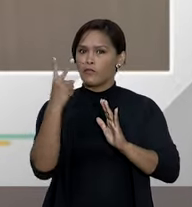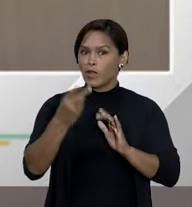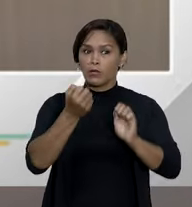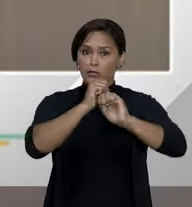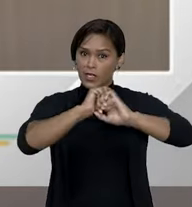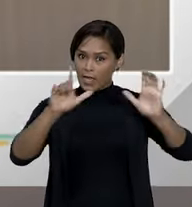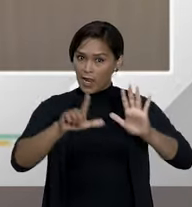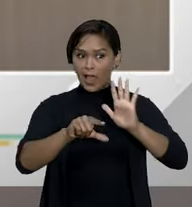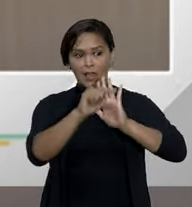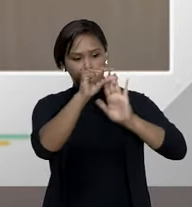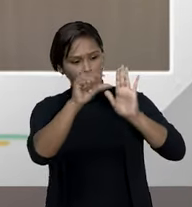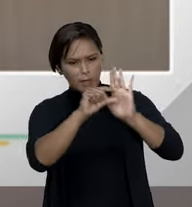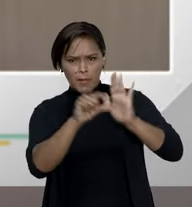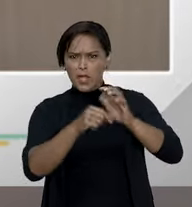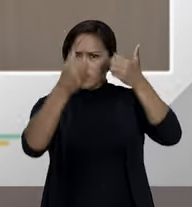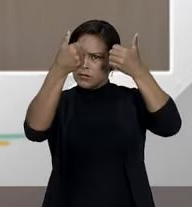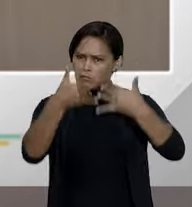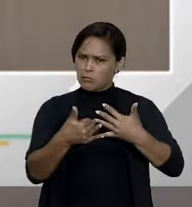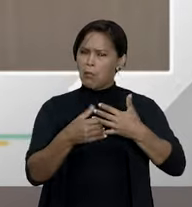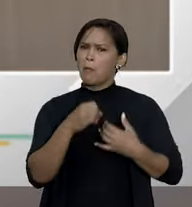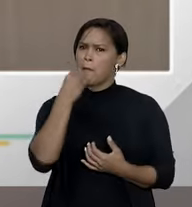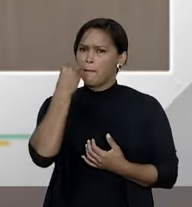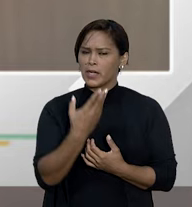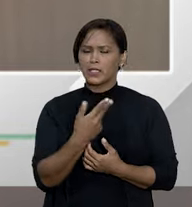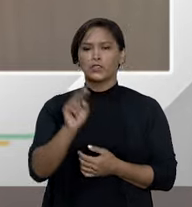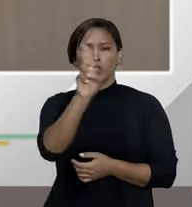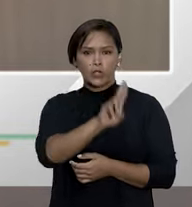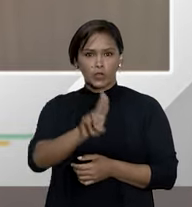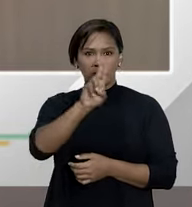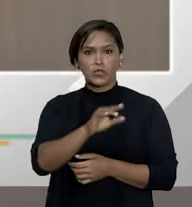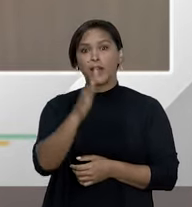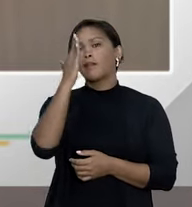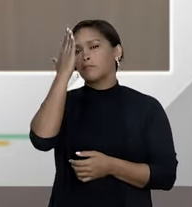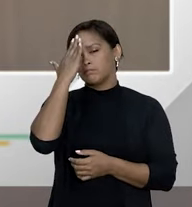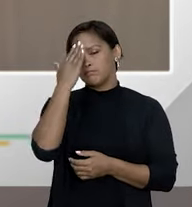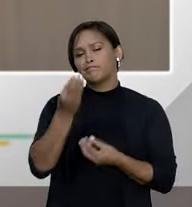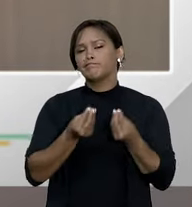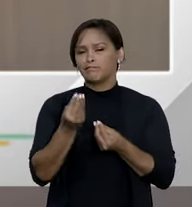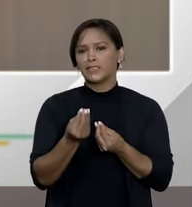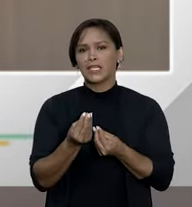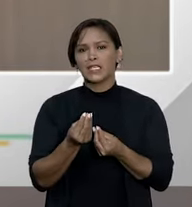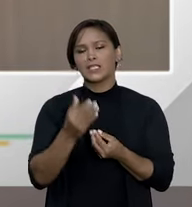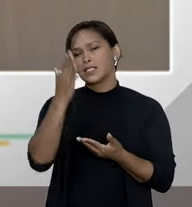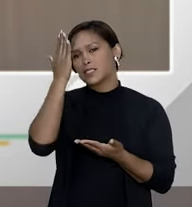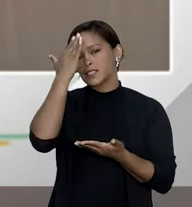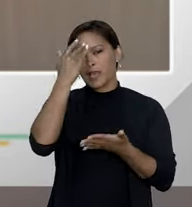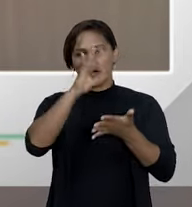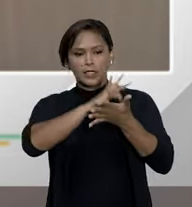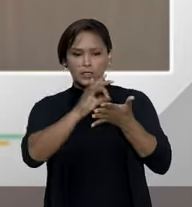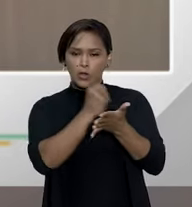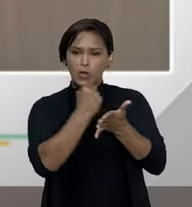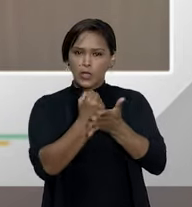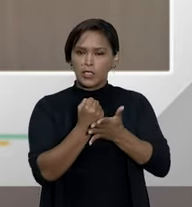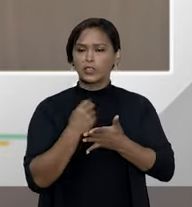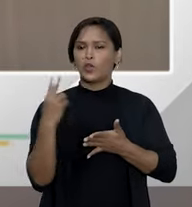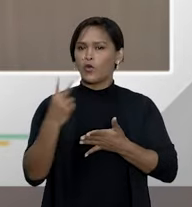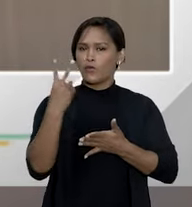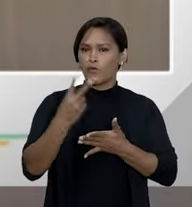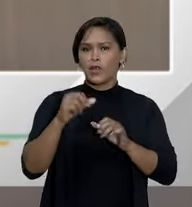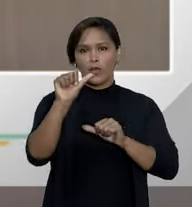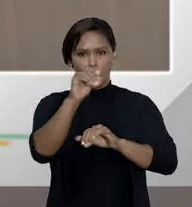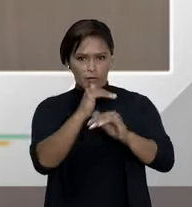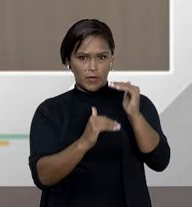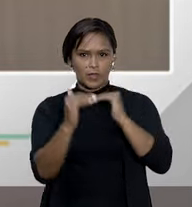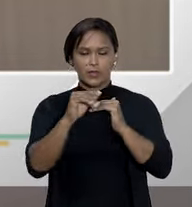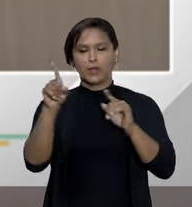clara e expressa, e que sempre o usuário tem essa ciência da época do reajuste desse percentual que